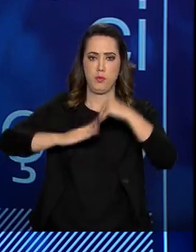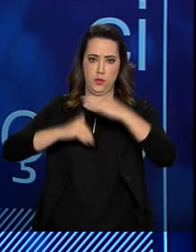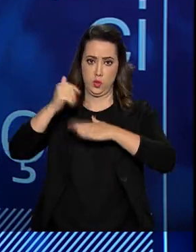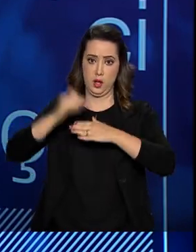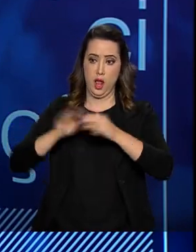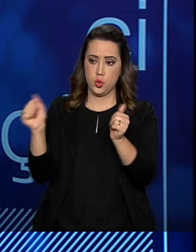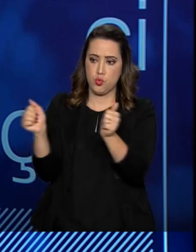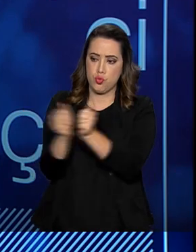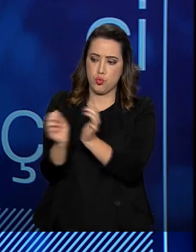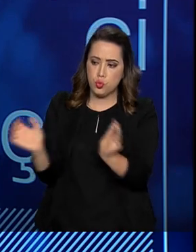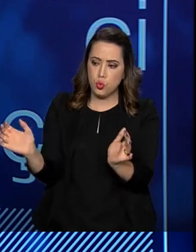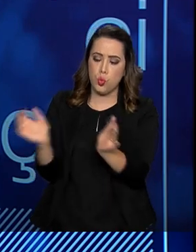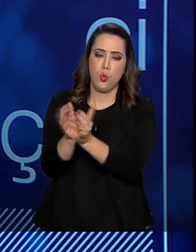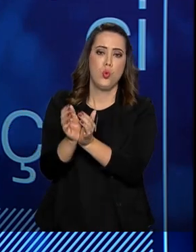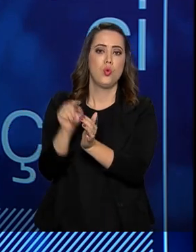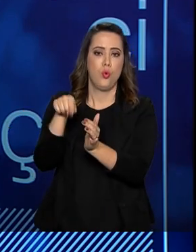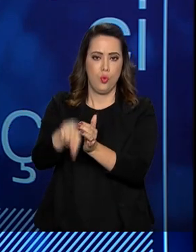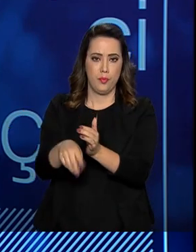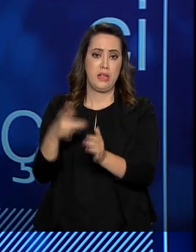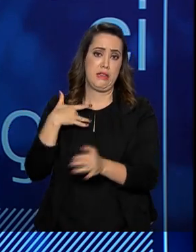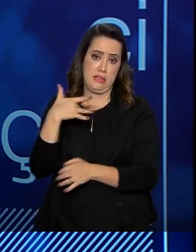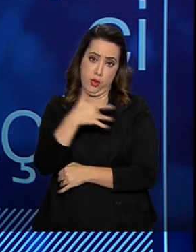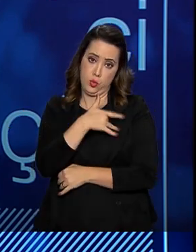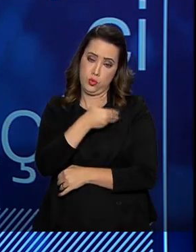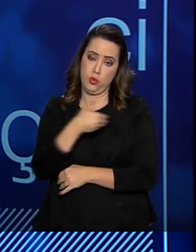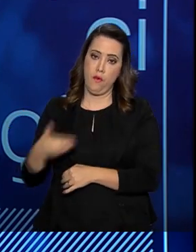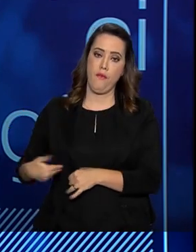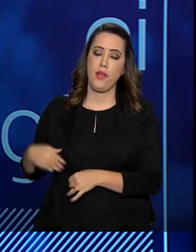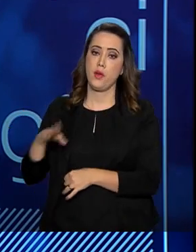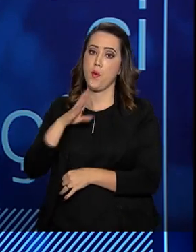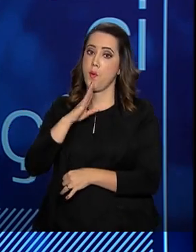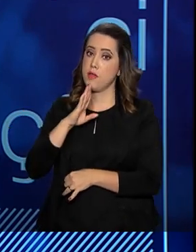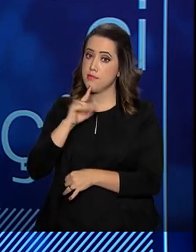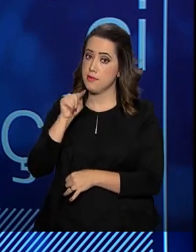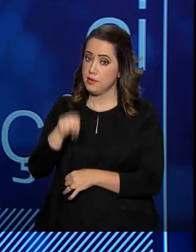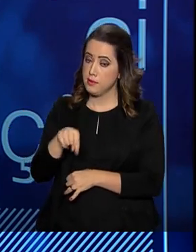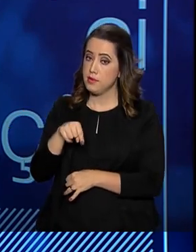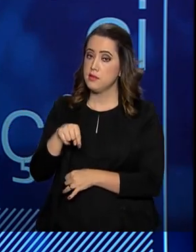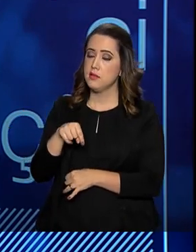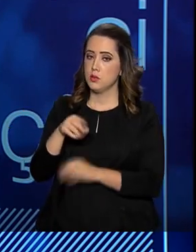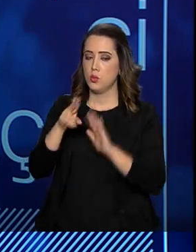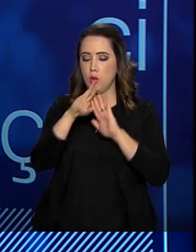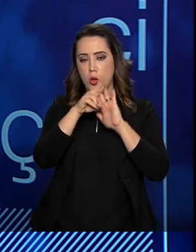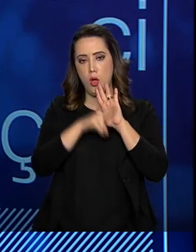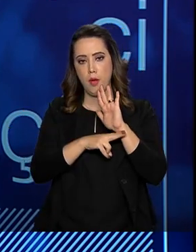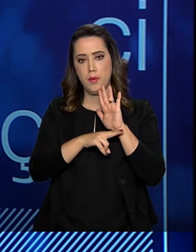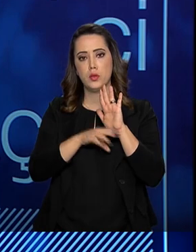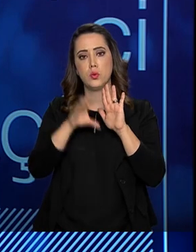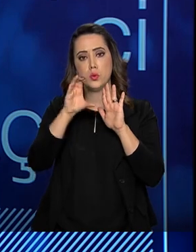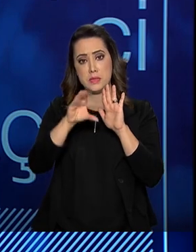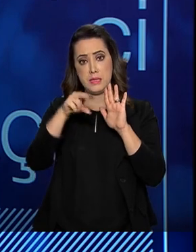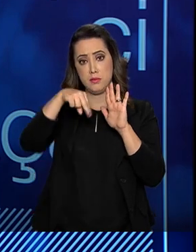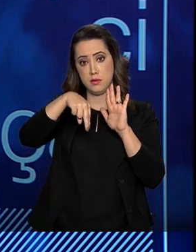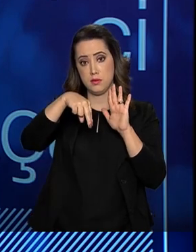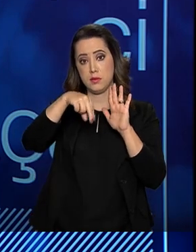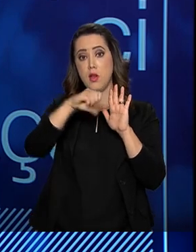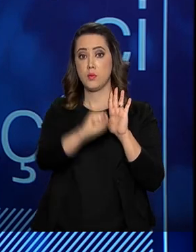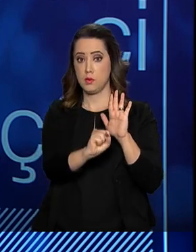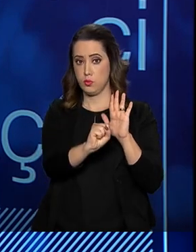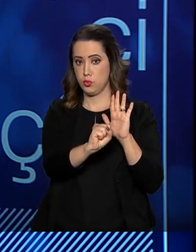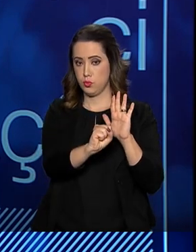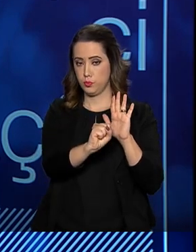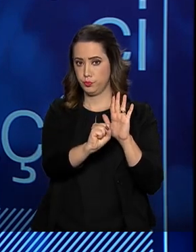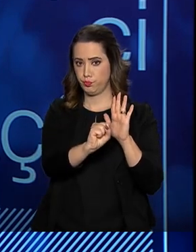que compõem as profissões da saúde pública, reconhecidas pelo Conselho Nacional de Saúde. Então, eles estão atuando tanto nos